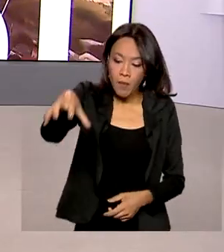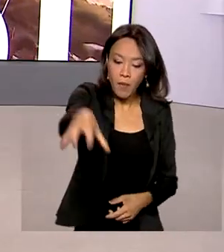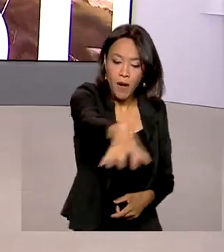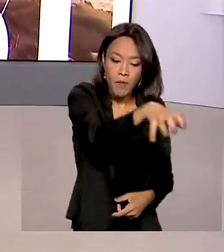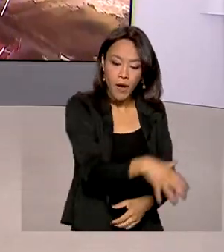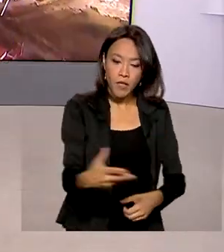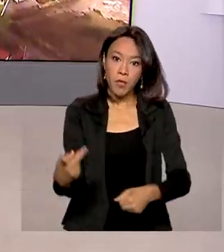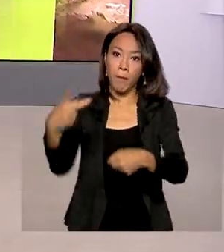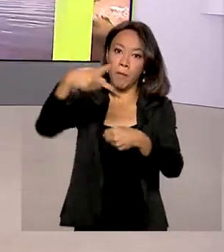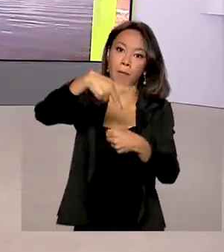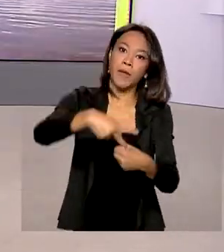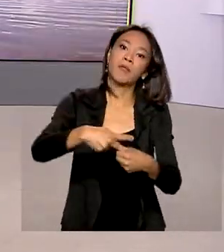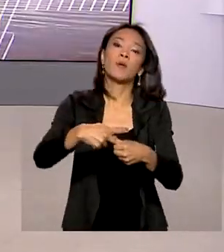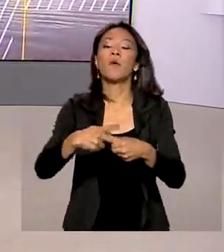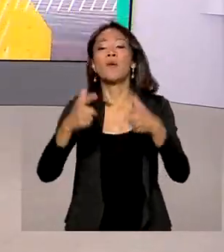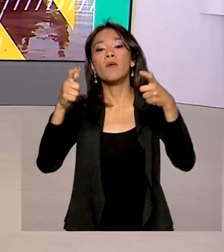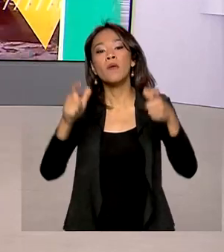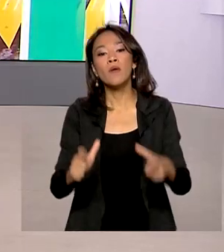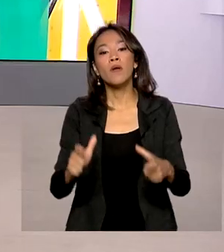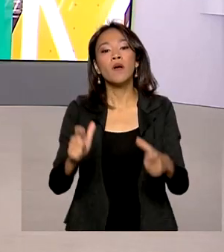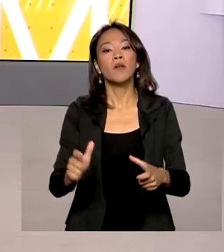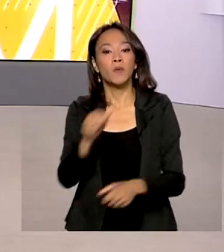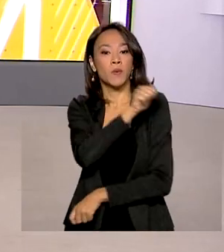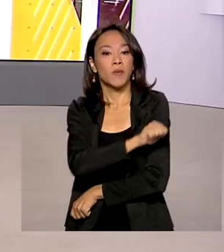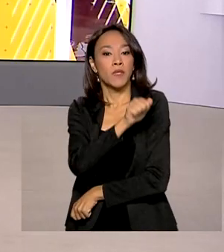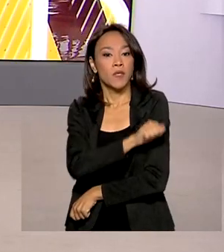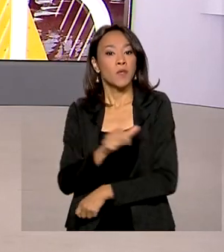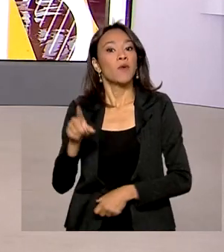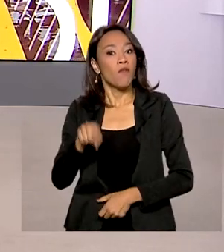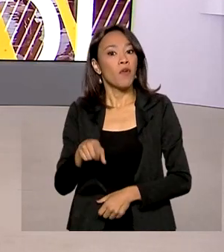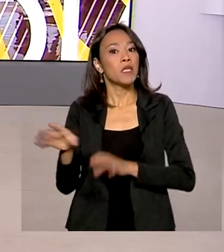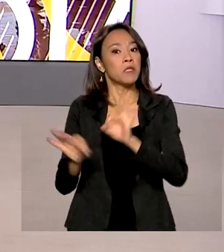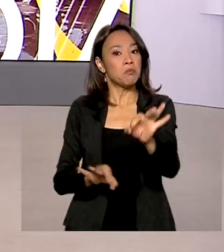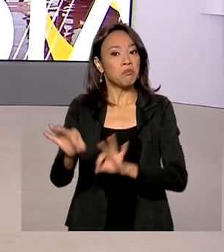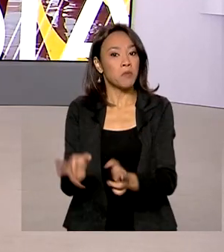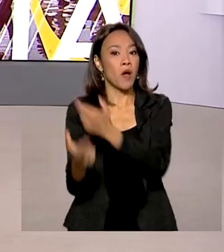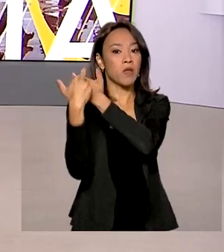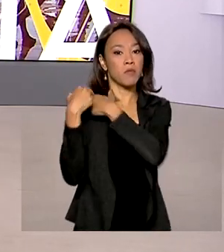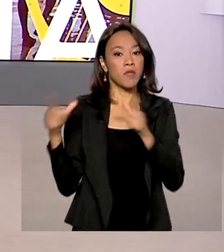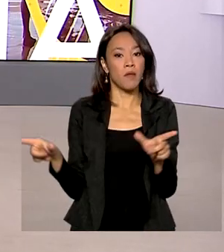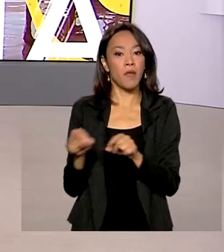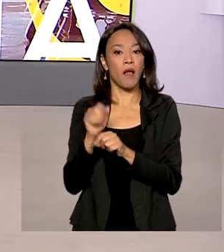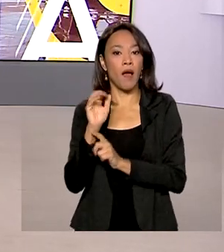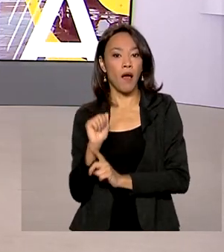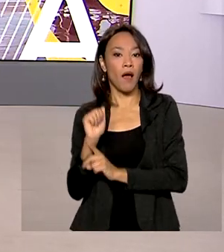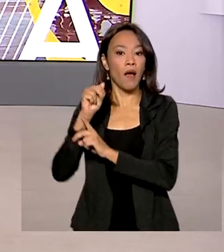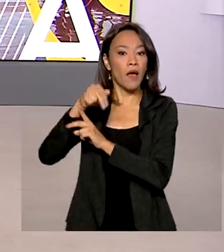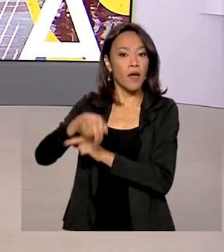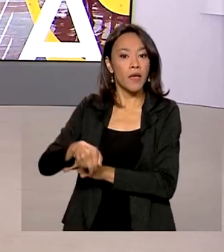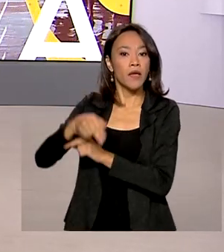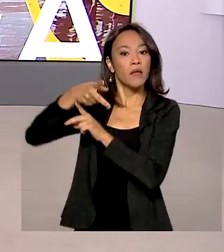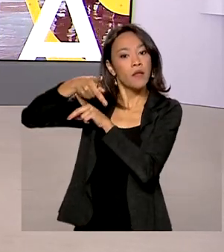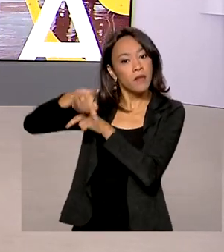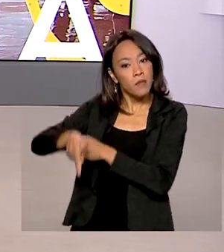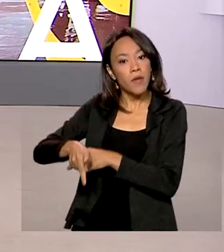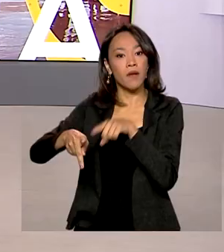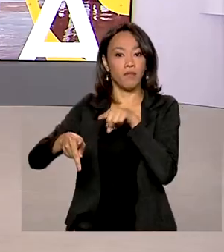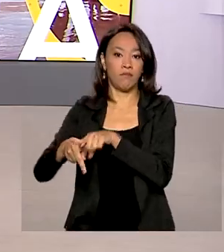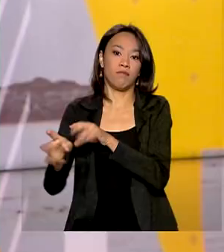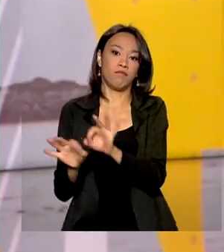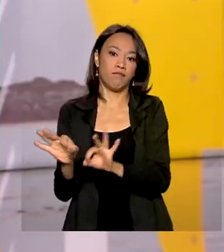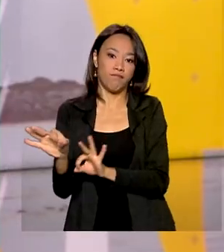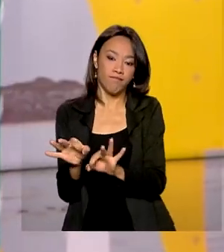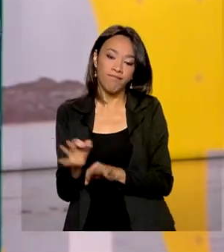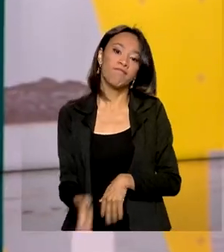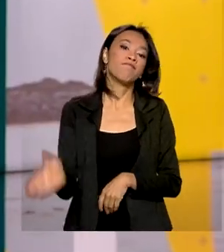Foi a 17ª rodada de licitações realizada pela ANP, a Agência Nacional de Petróleo, Gás Natural e Biocombustíveis.